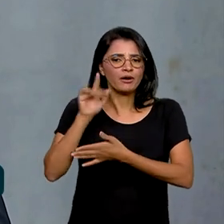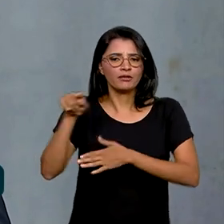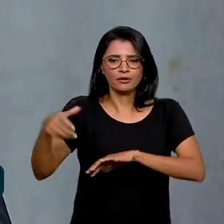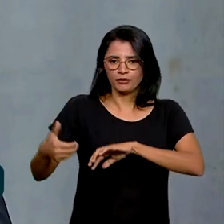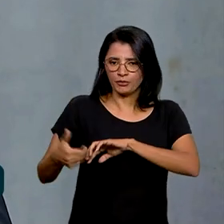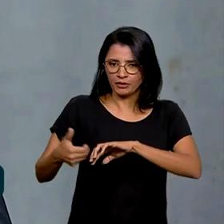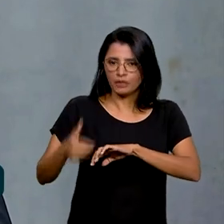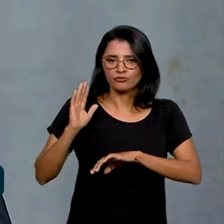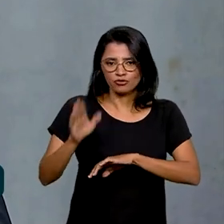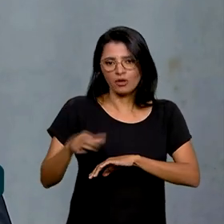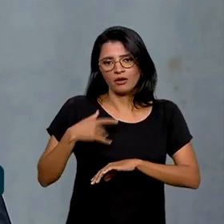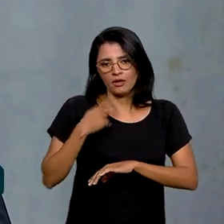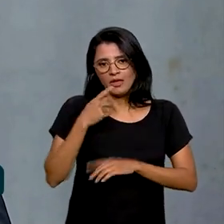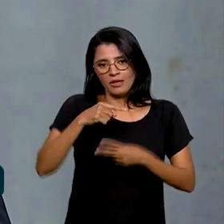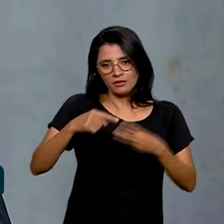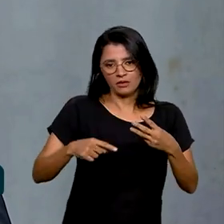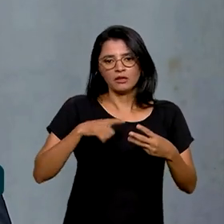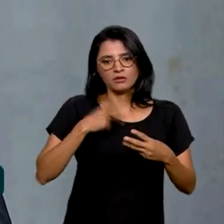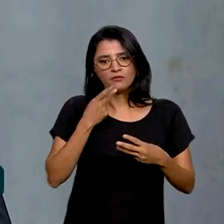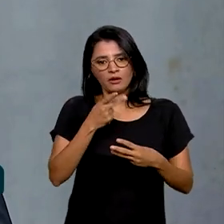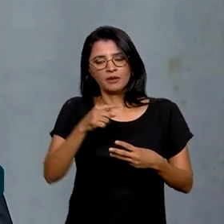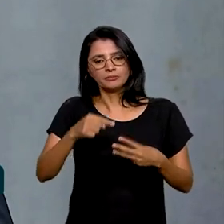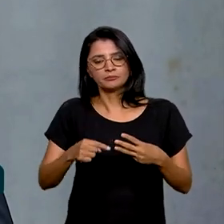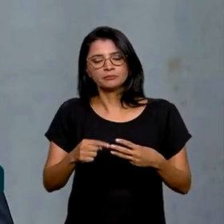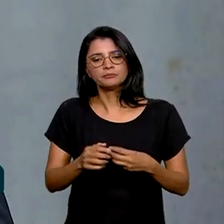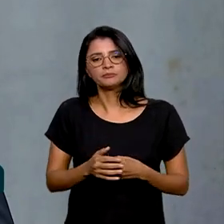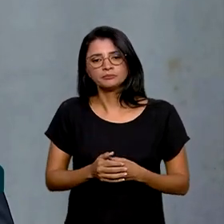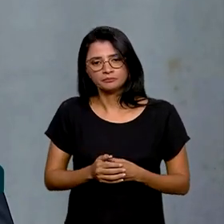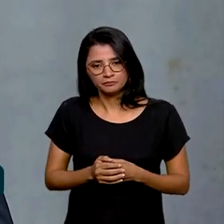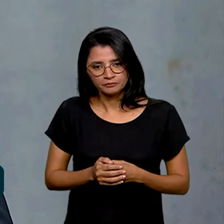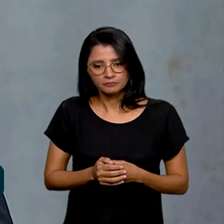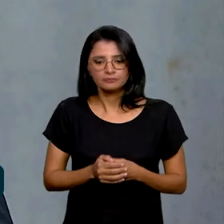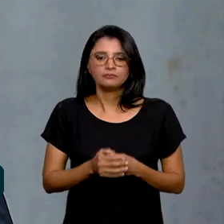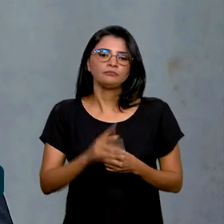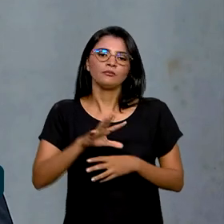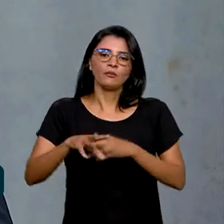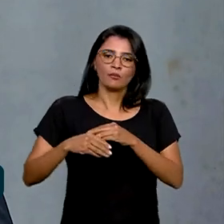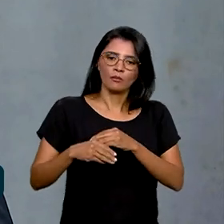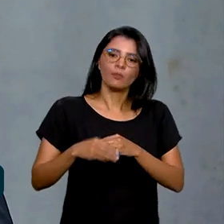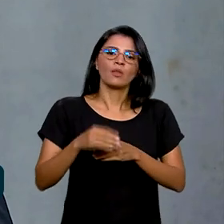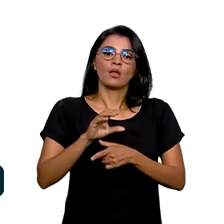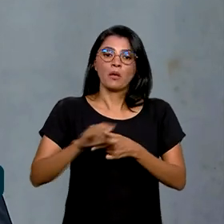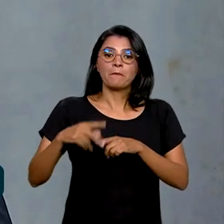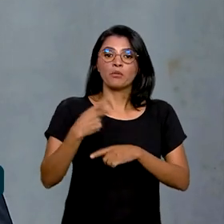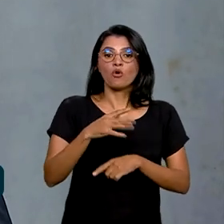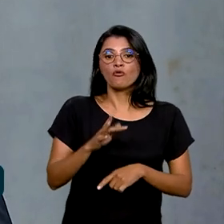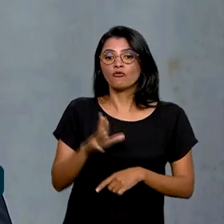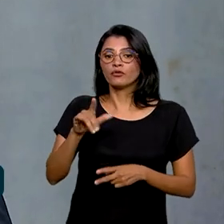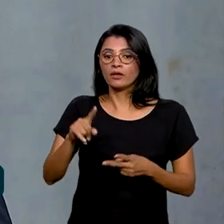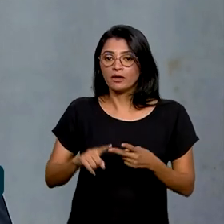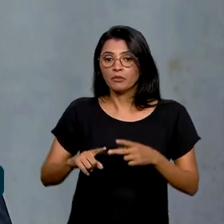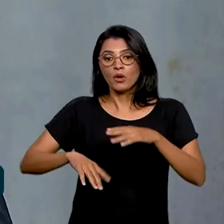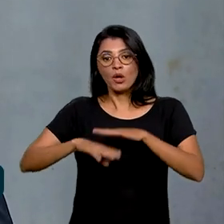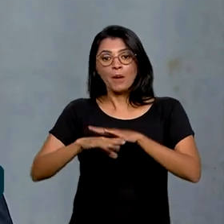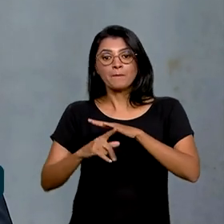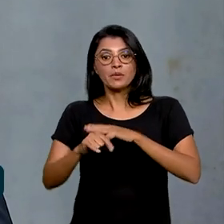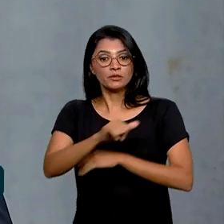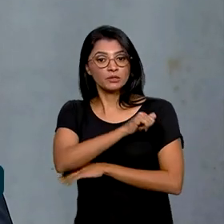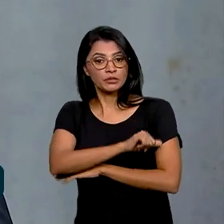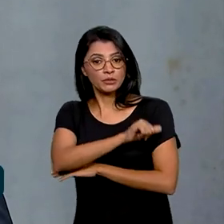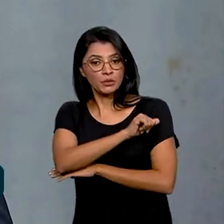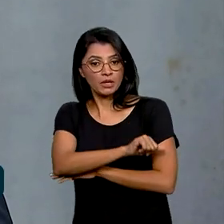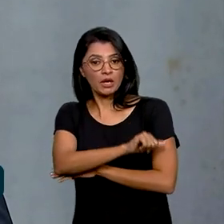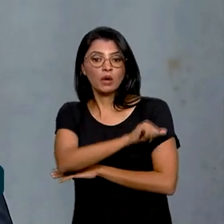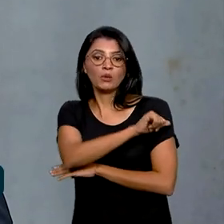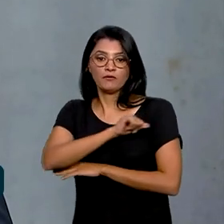Nacional, e eu gostaria de citar três, o aporte de recursos para o Fundeb, o Piso Nacional da Enfermagem,